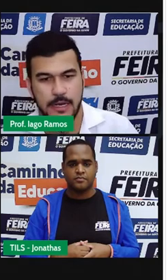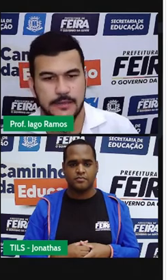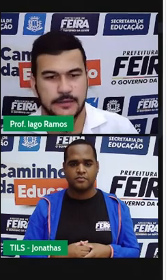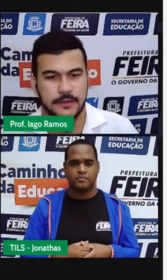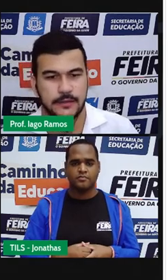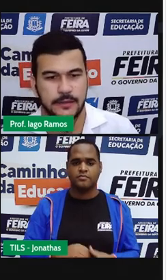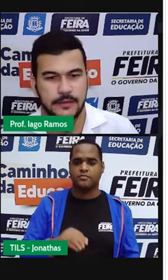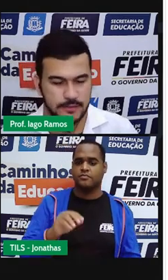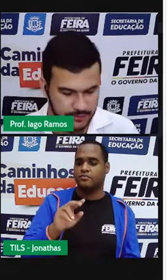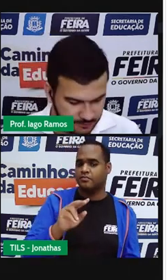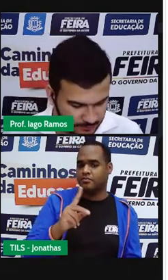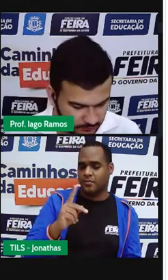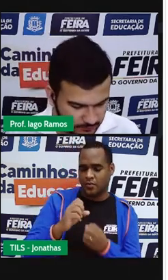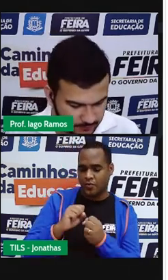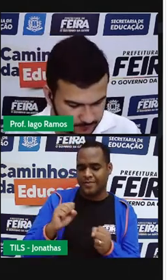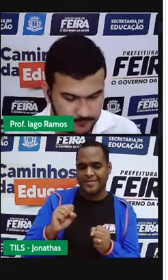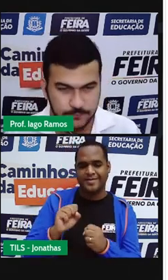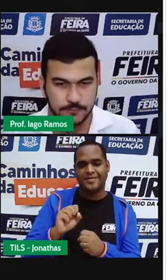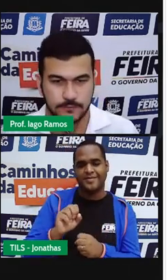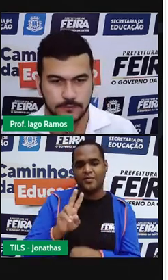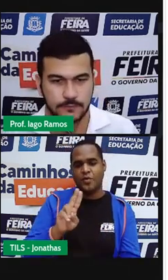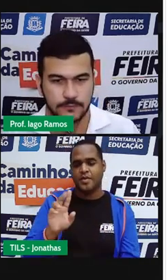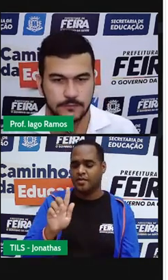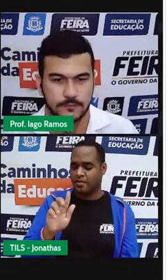As grandezas diminuem.